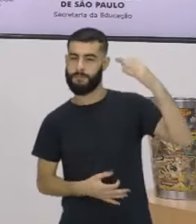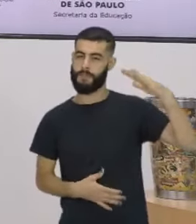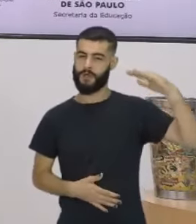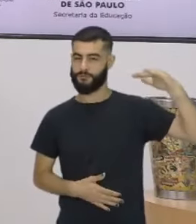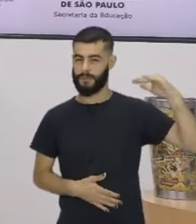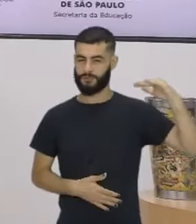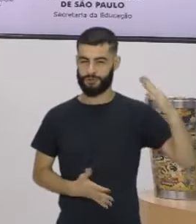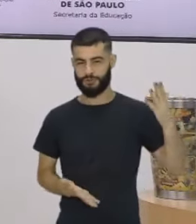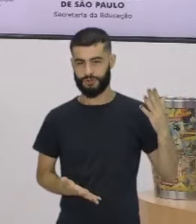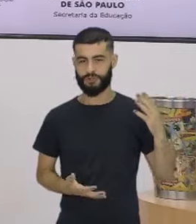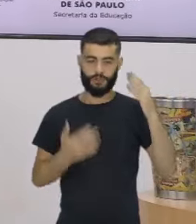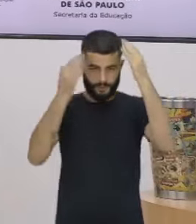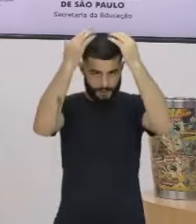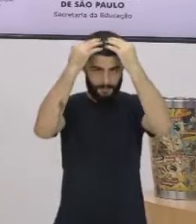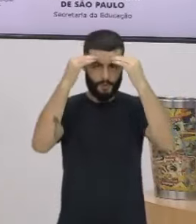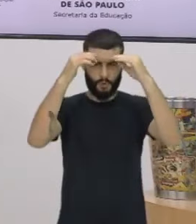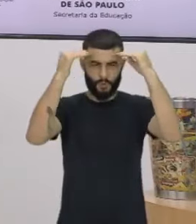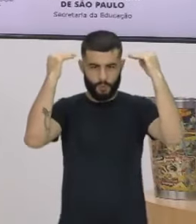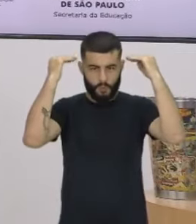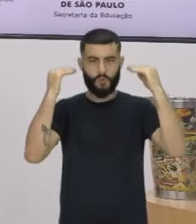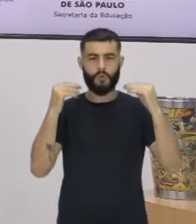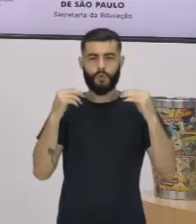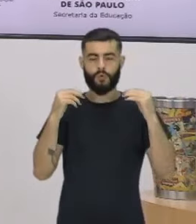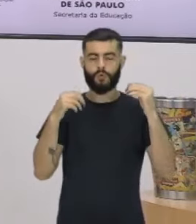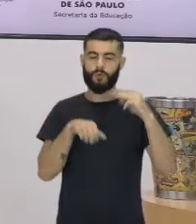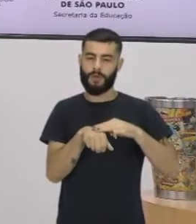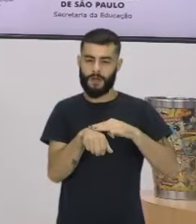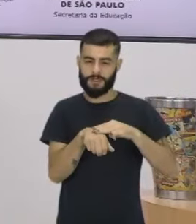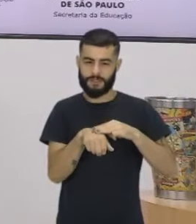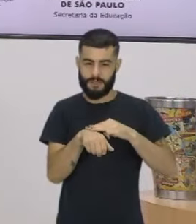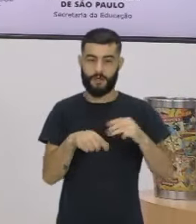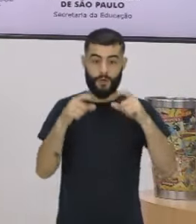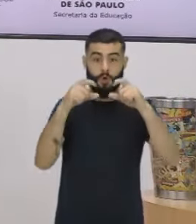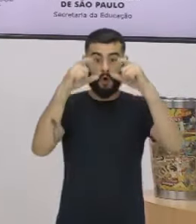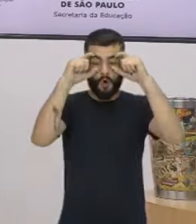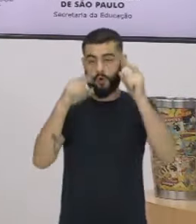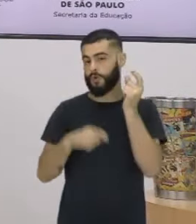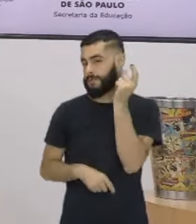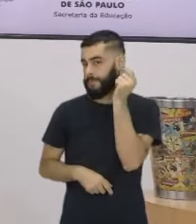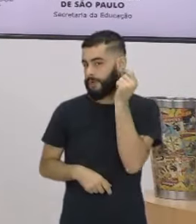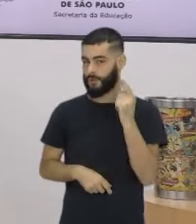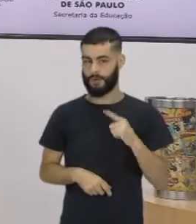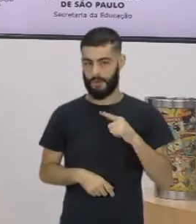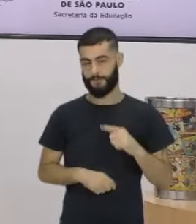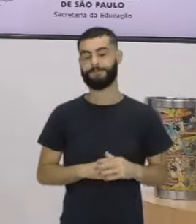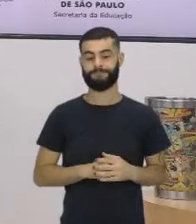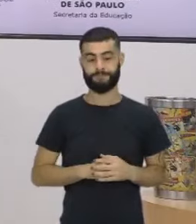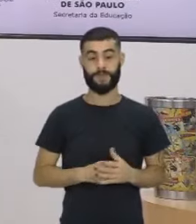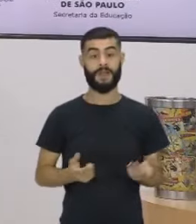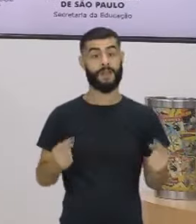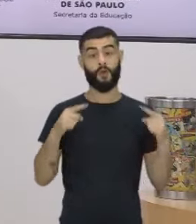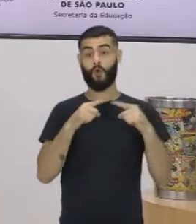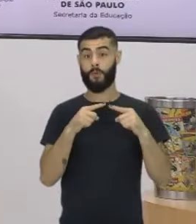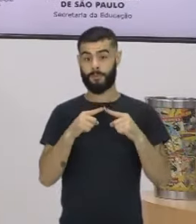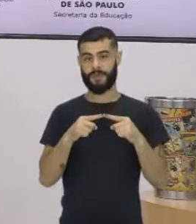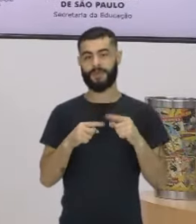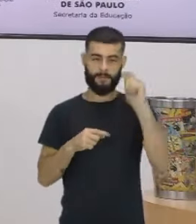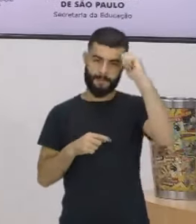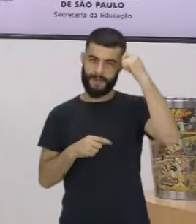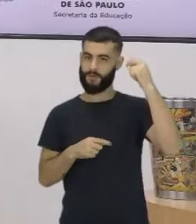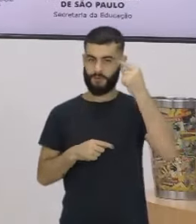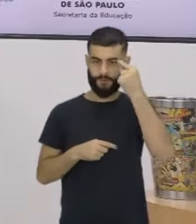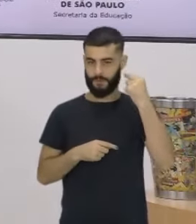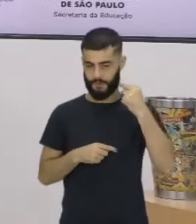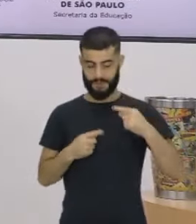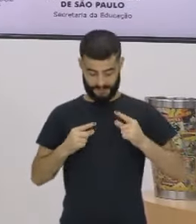sou com cabelos curtos, caçinhos claros e tenho um óculos preto e um brinco preto. E pra combinar, hoje eu tô com uma camisa preta e uma